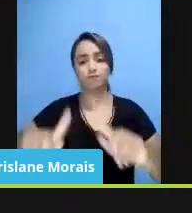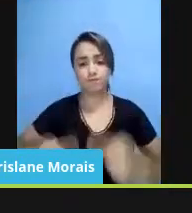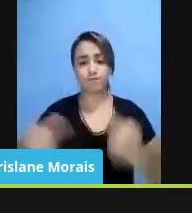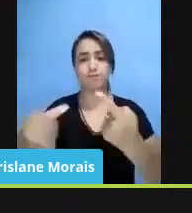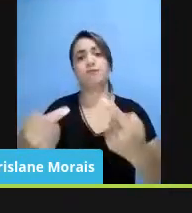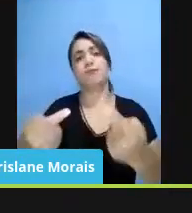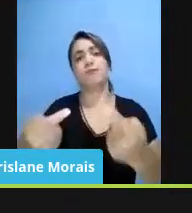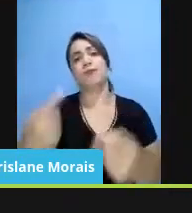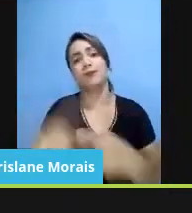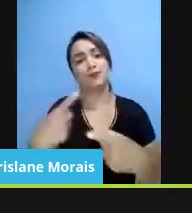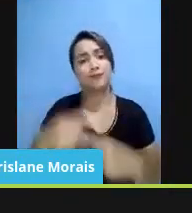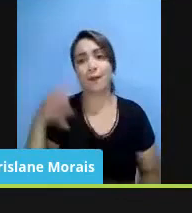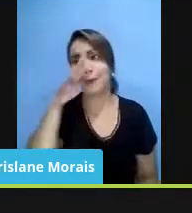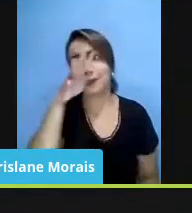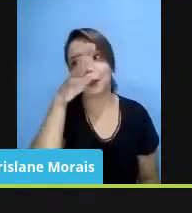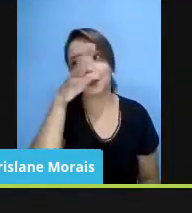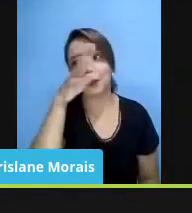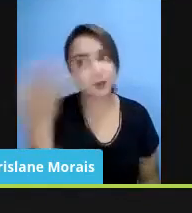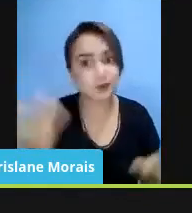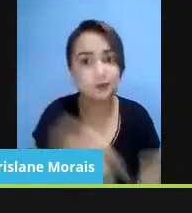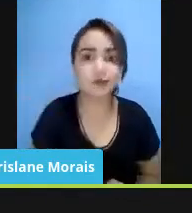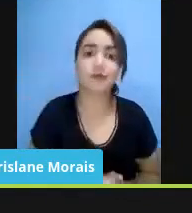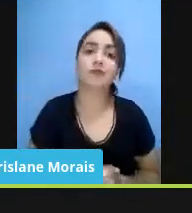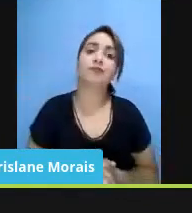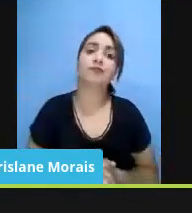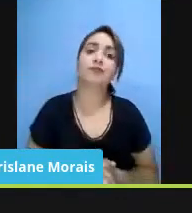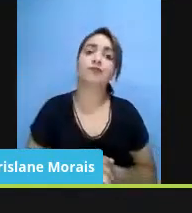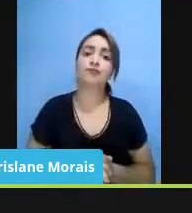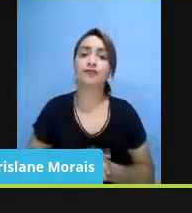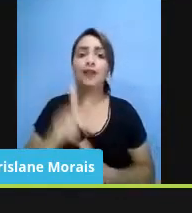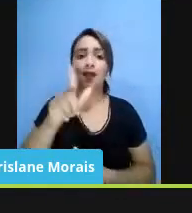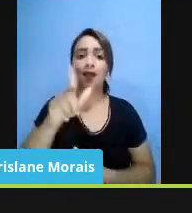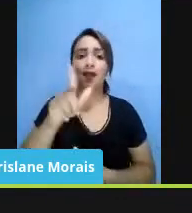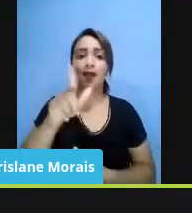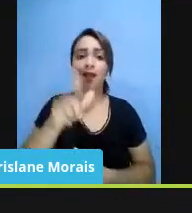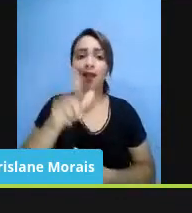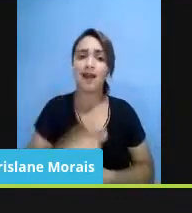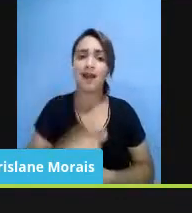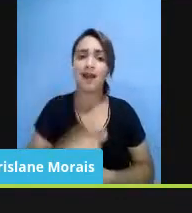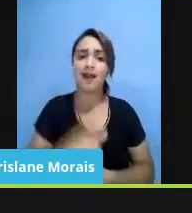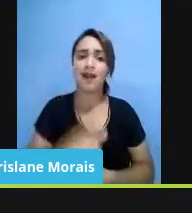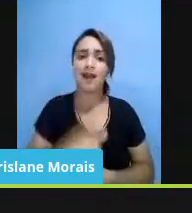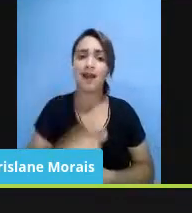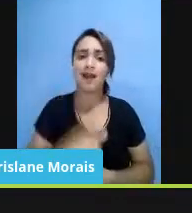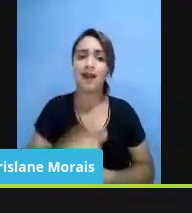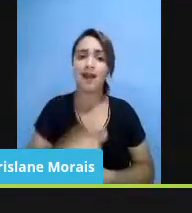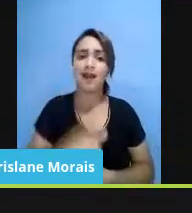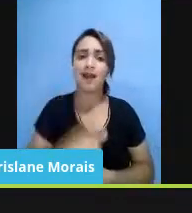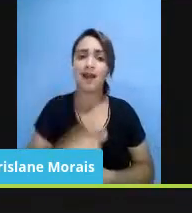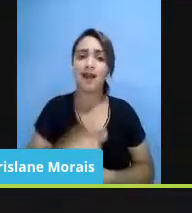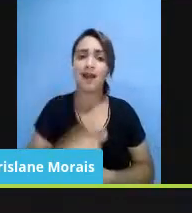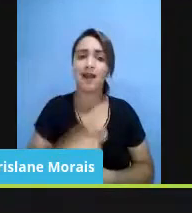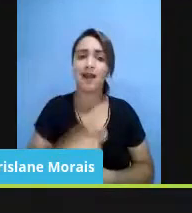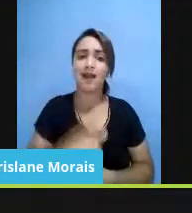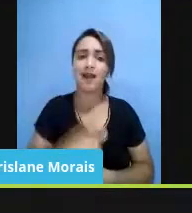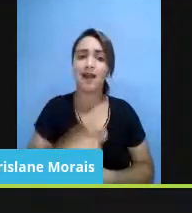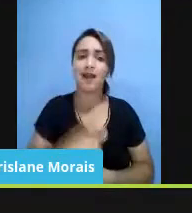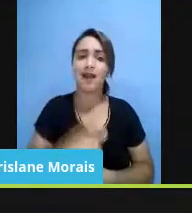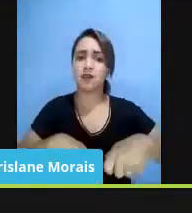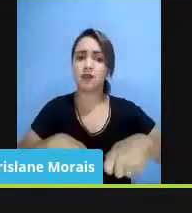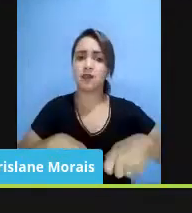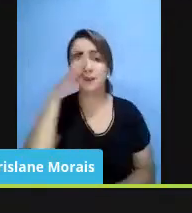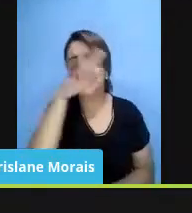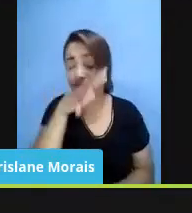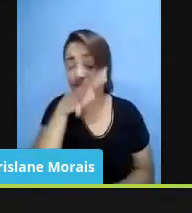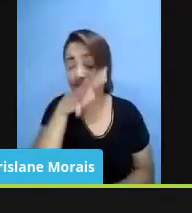muito absurdo, como você falou. É, você sabe que tem uma outra coisa que, se você me permitir, é o absurdo que se